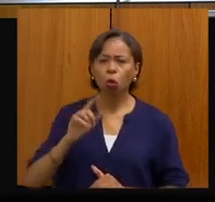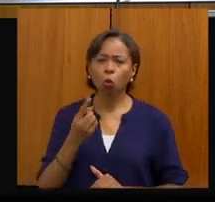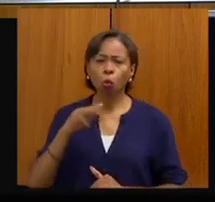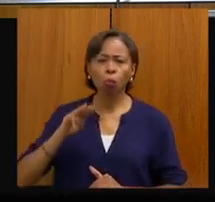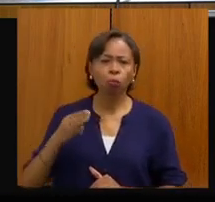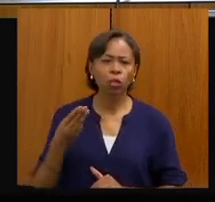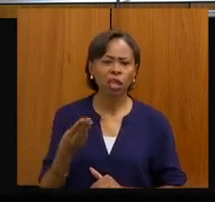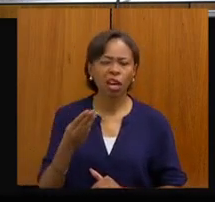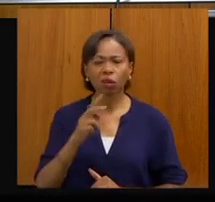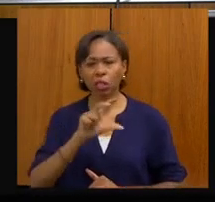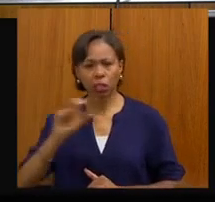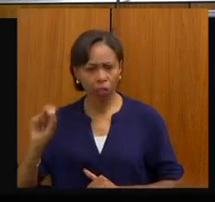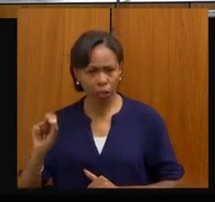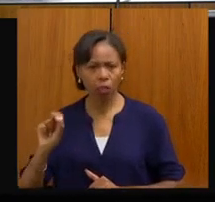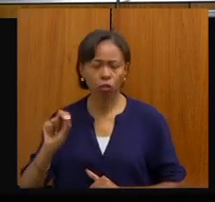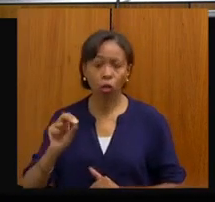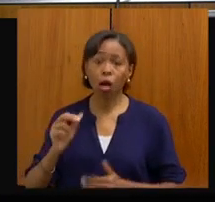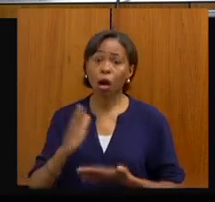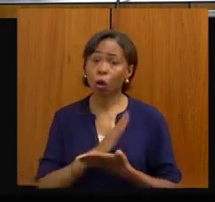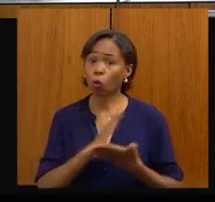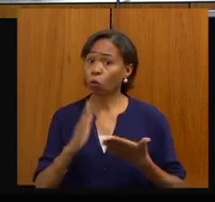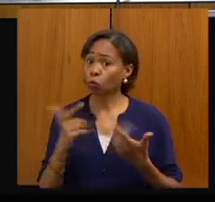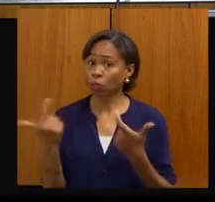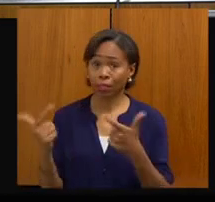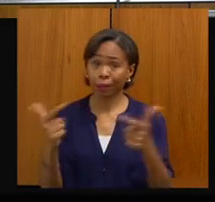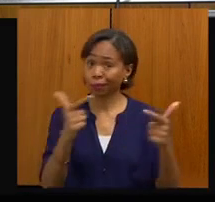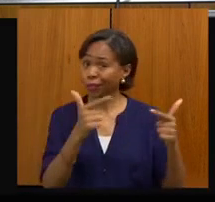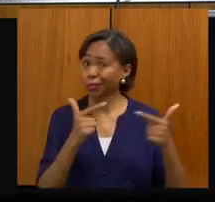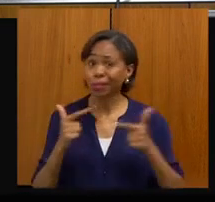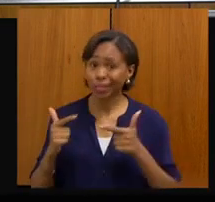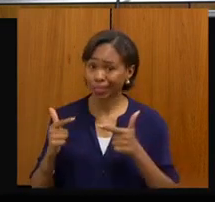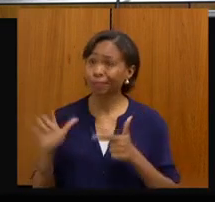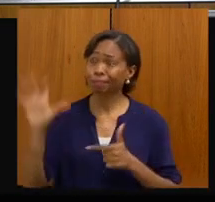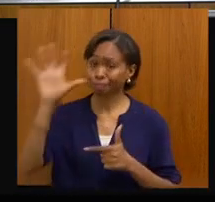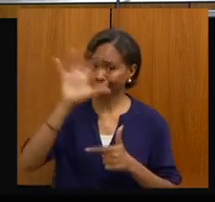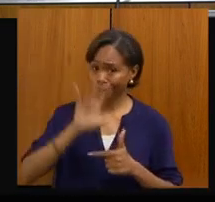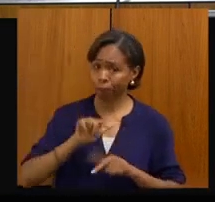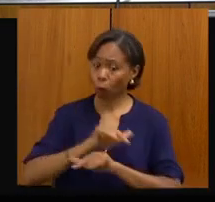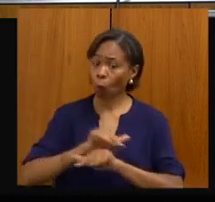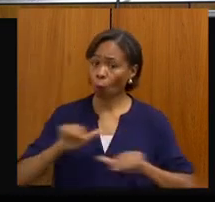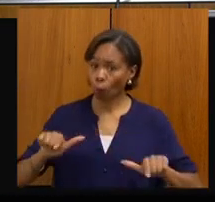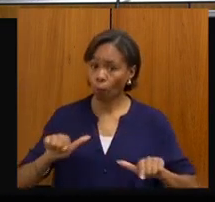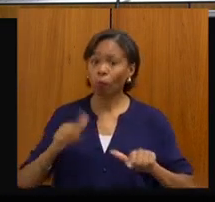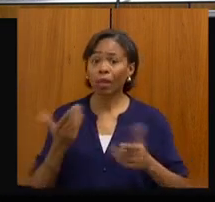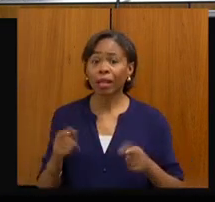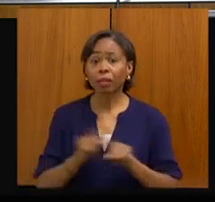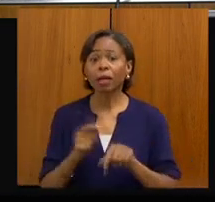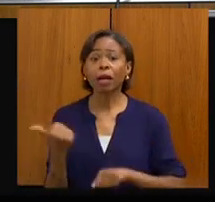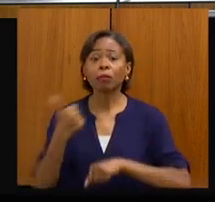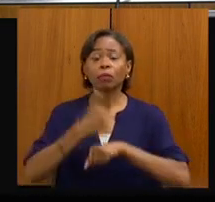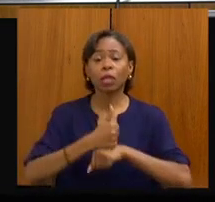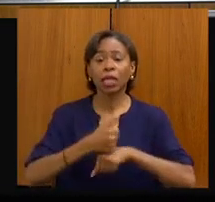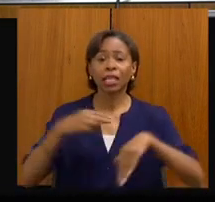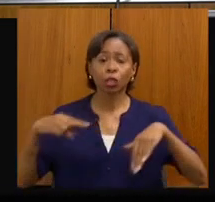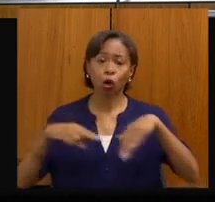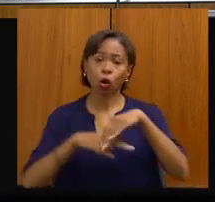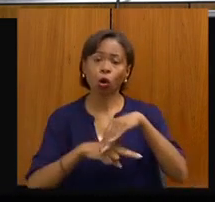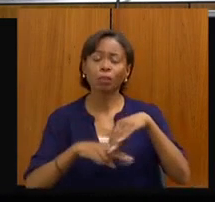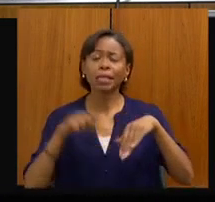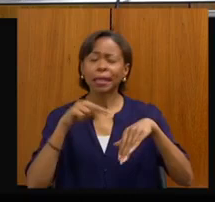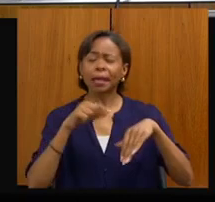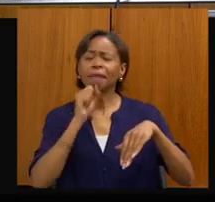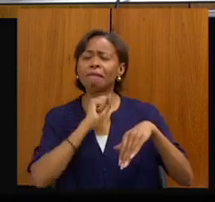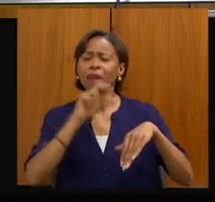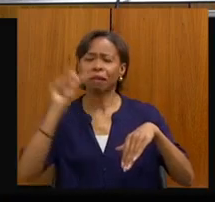parte dos tomógrafos em locais que não tinham tomógrafos, então eram vazios, e também para substituir os tomógrafos com mais de oito anos de uso.